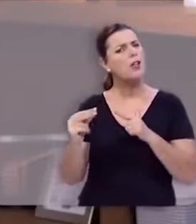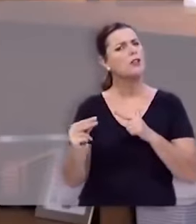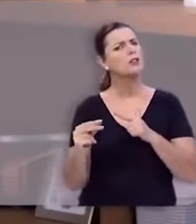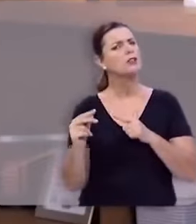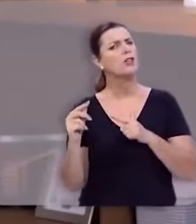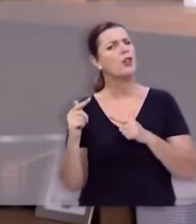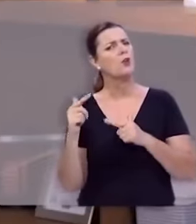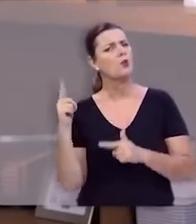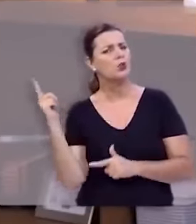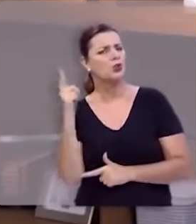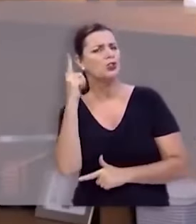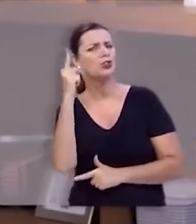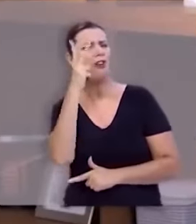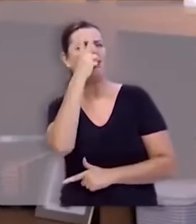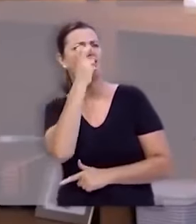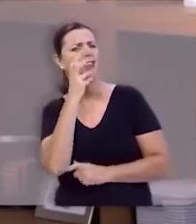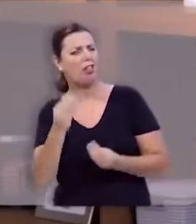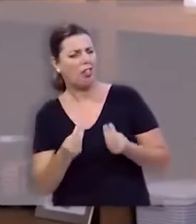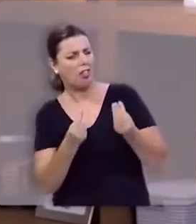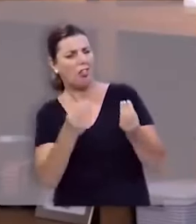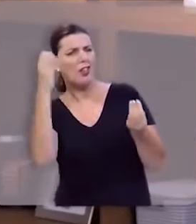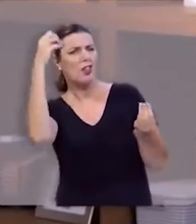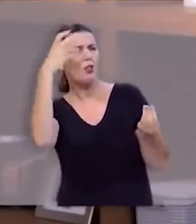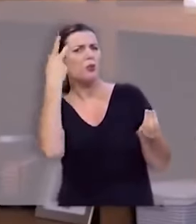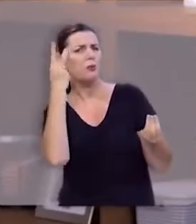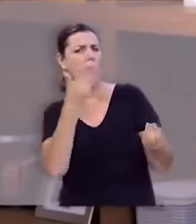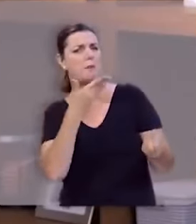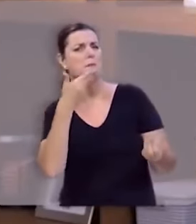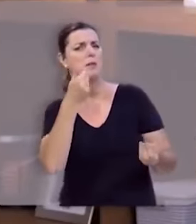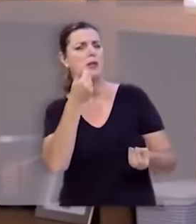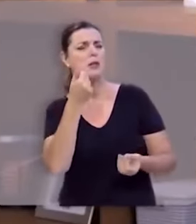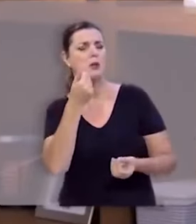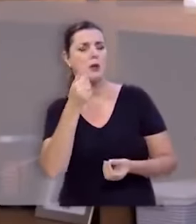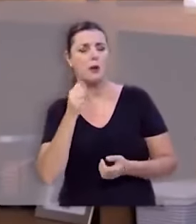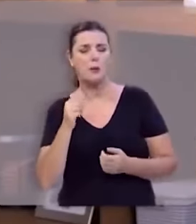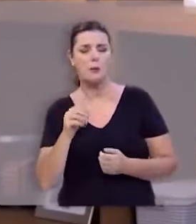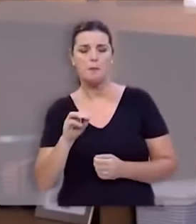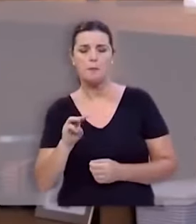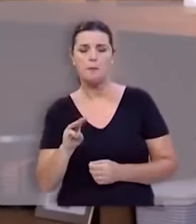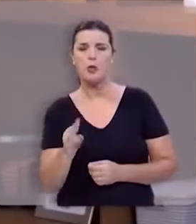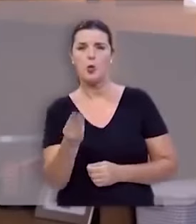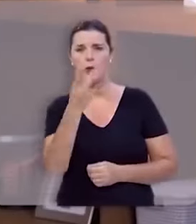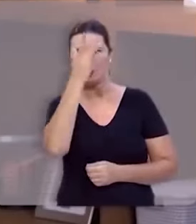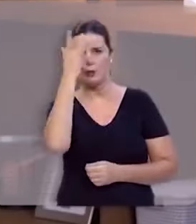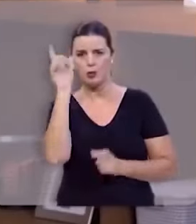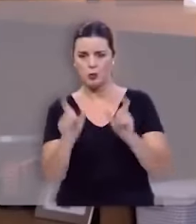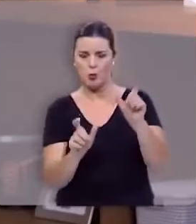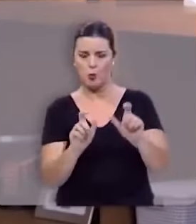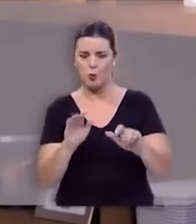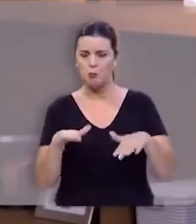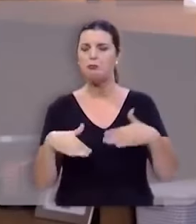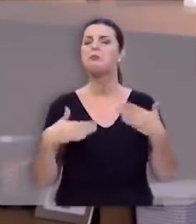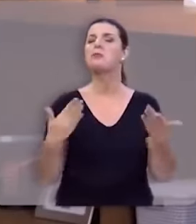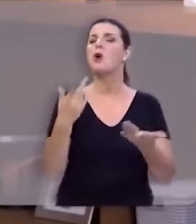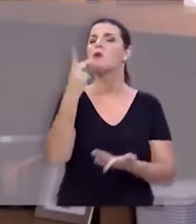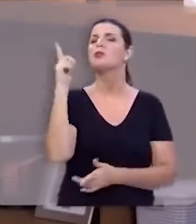gigante da cegueira trazendo luz para milhões de pessoas quais são seus gigantes?